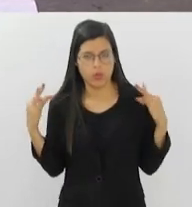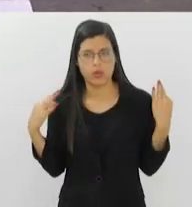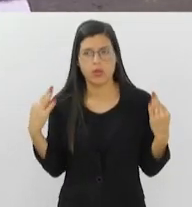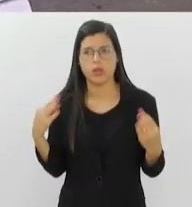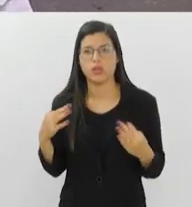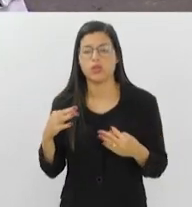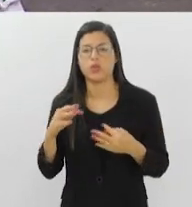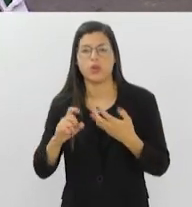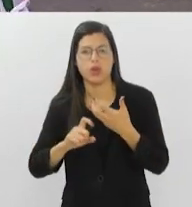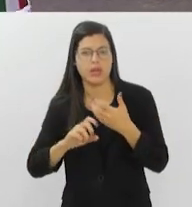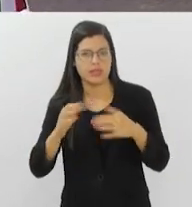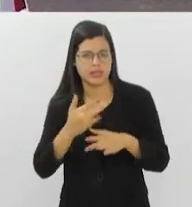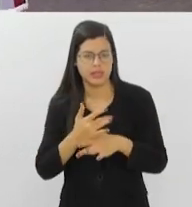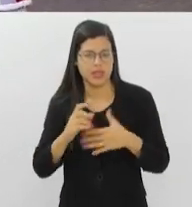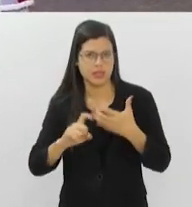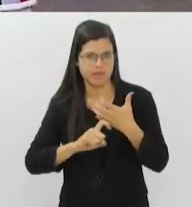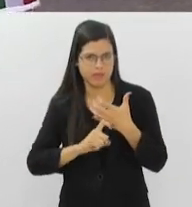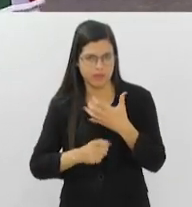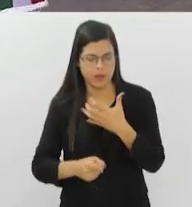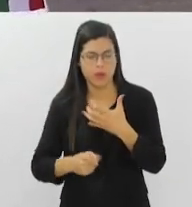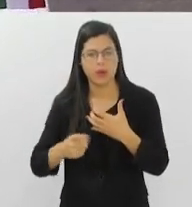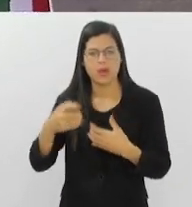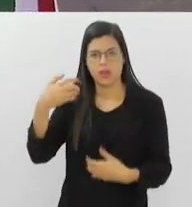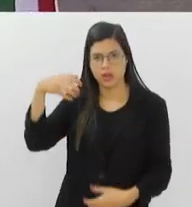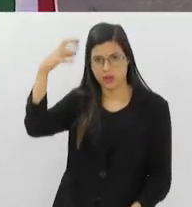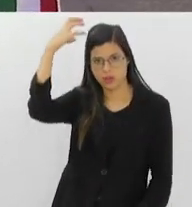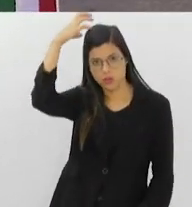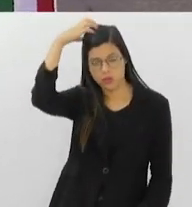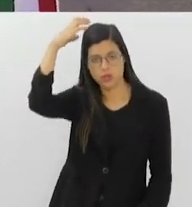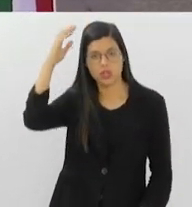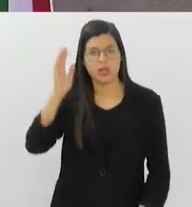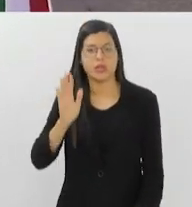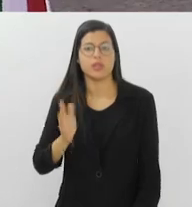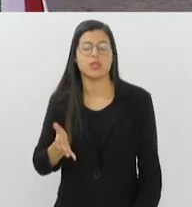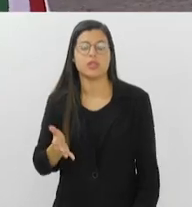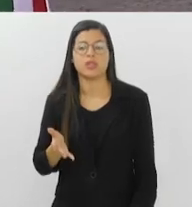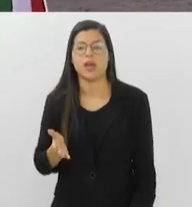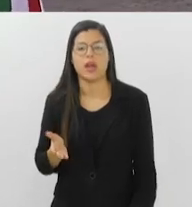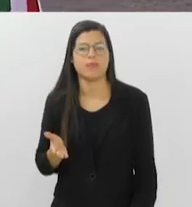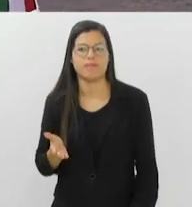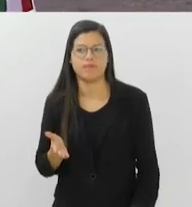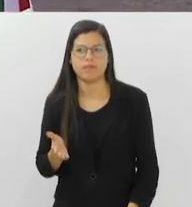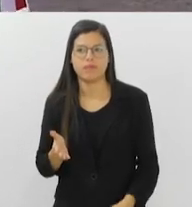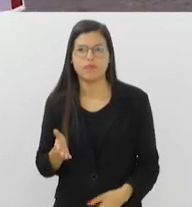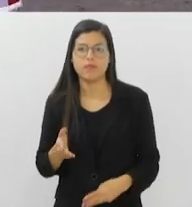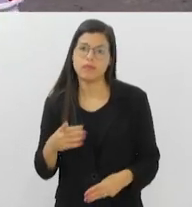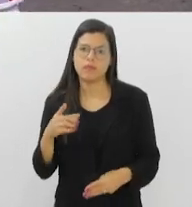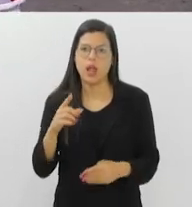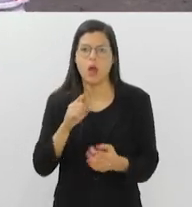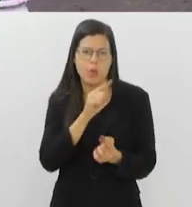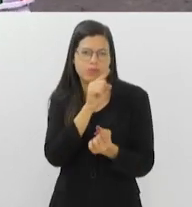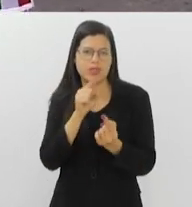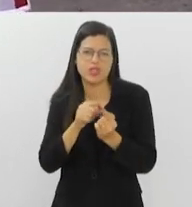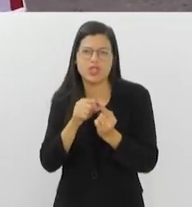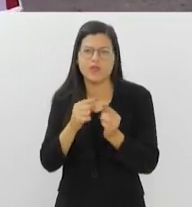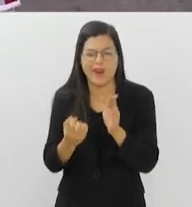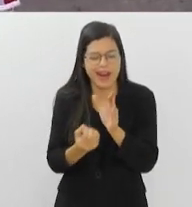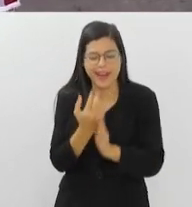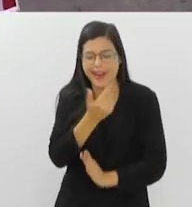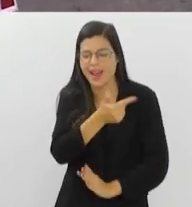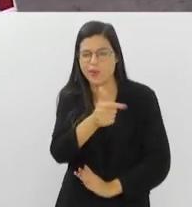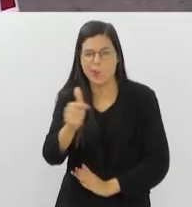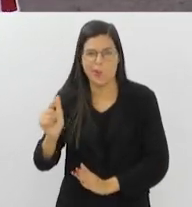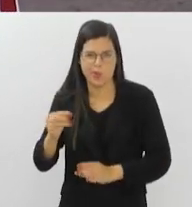cidade de Miguel Pereira e Angra dos Reis, já em vias de instalação em outros municípios, mas